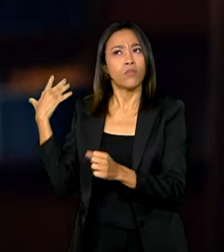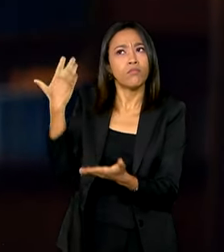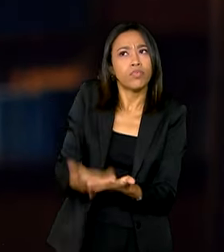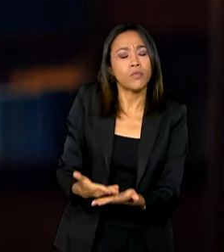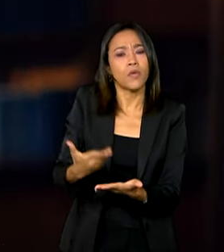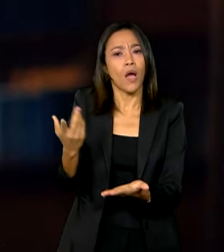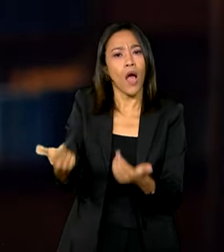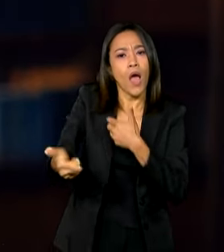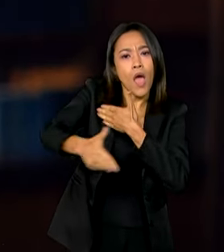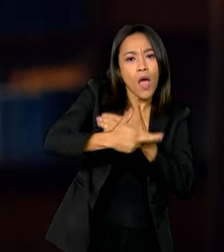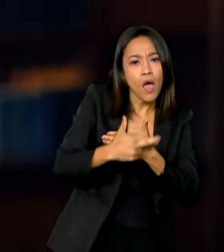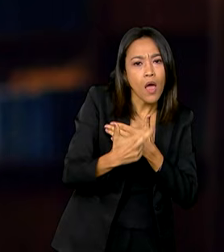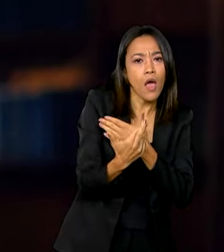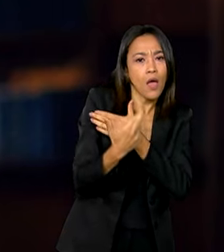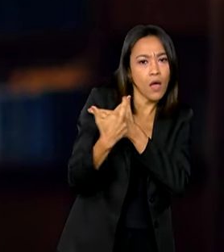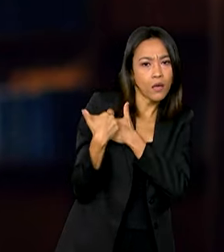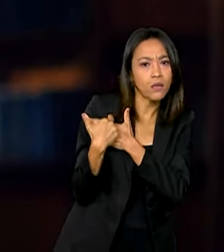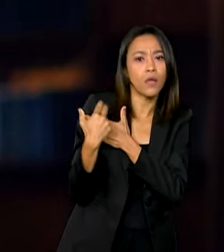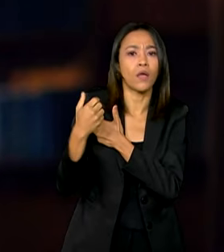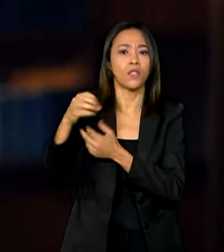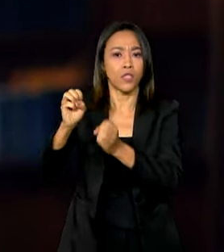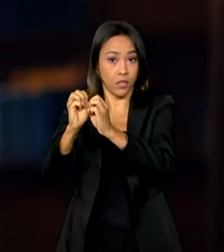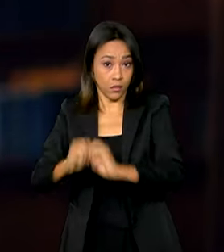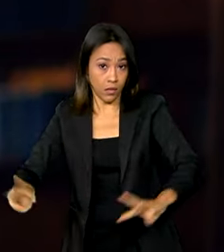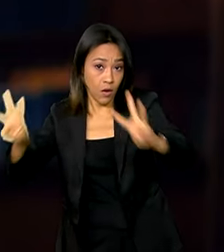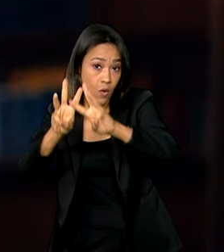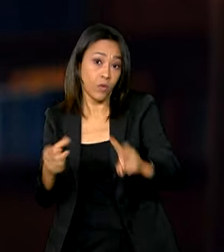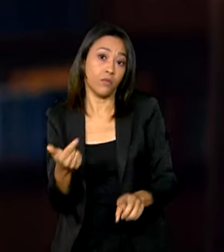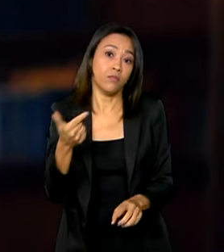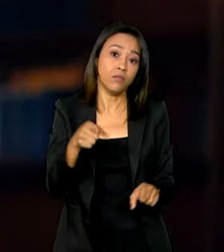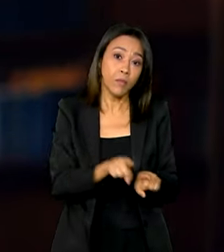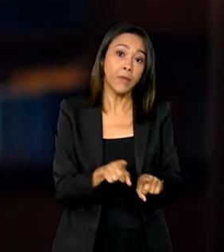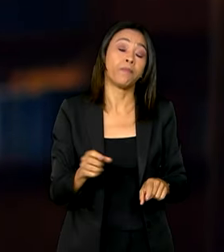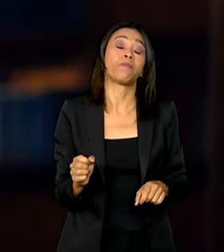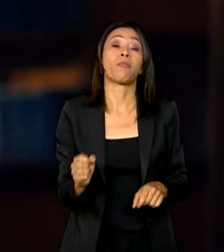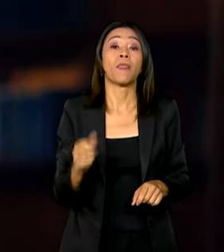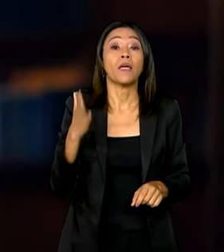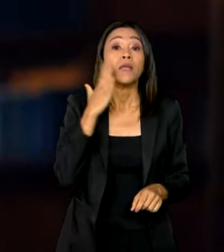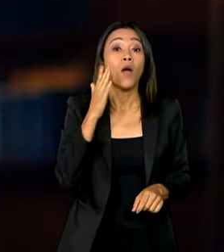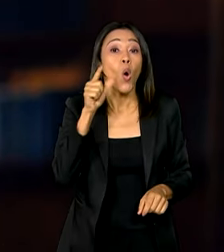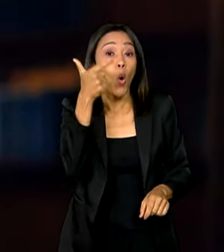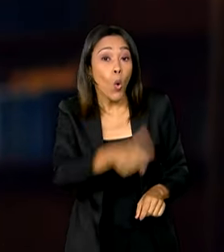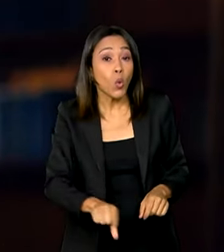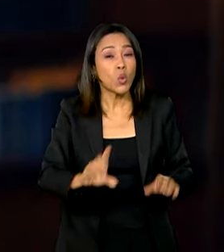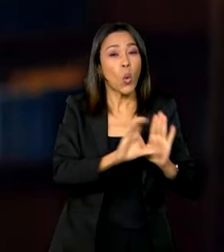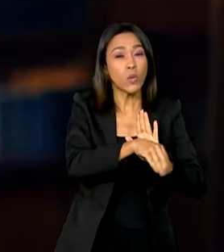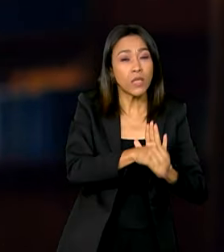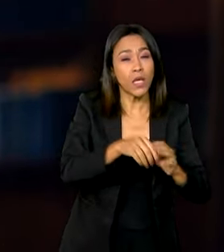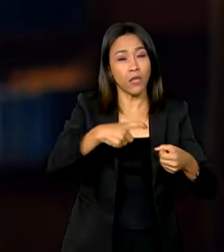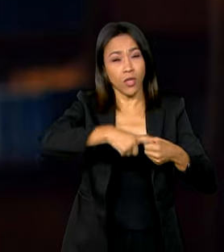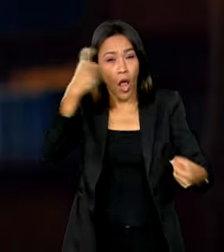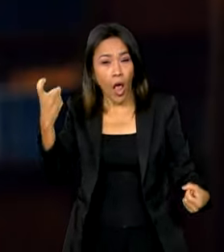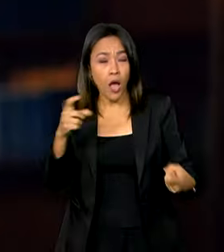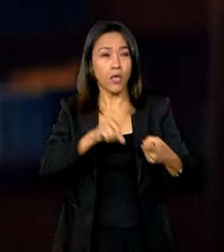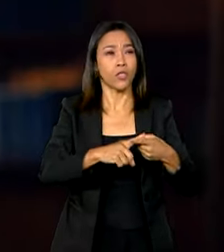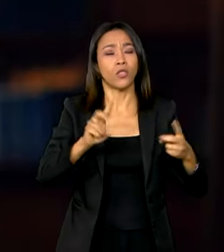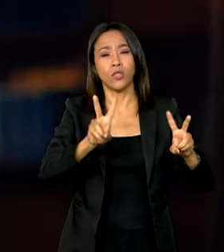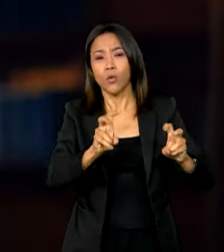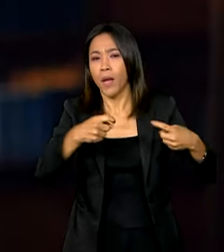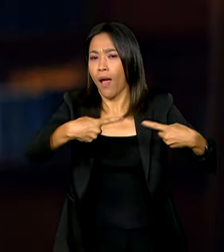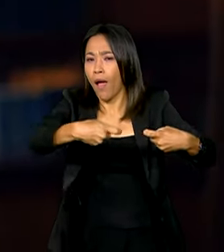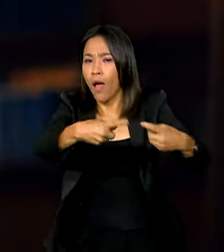e das instituições de bradiudos. Ou sem recorrer a conceitos como descolonização, desarmamento,